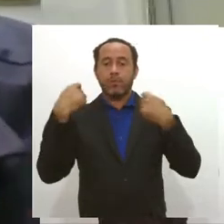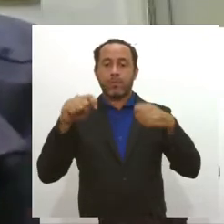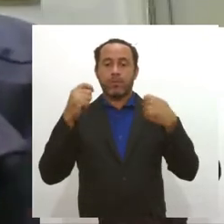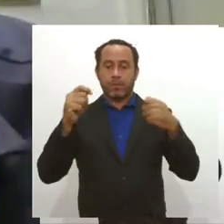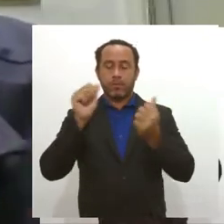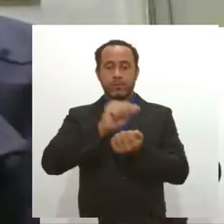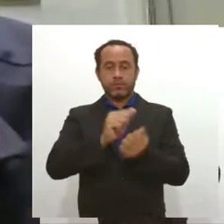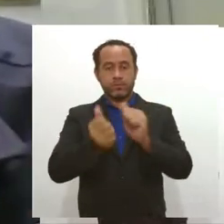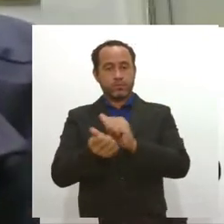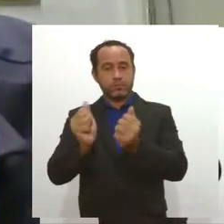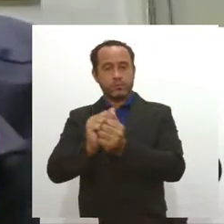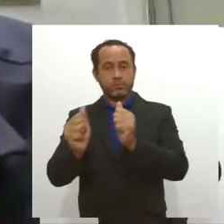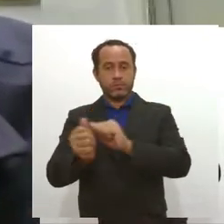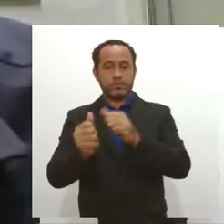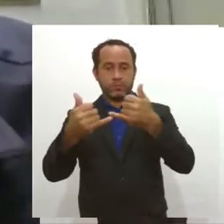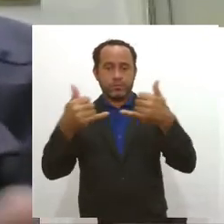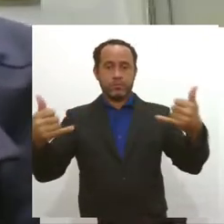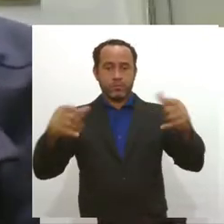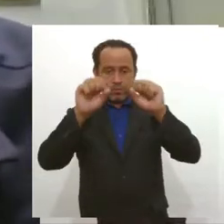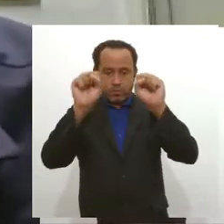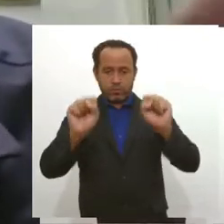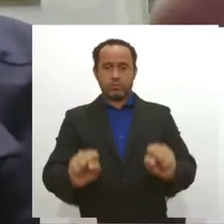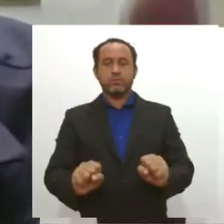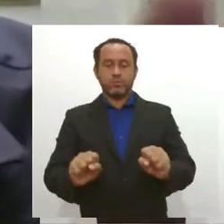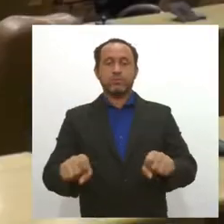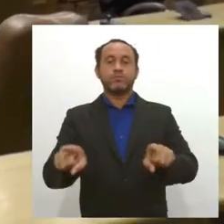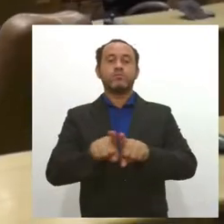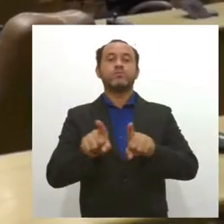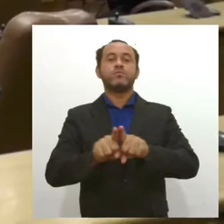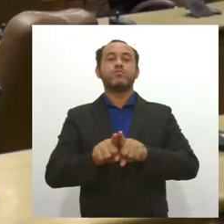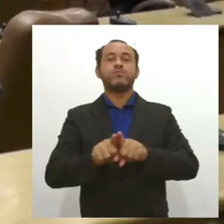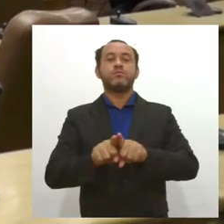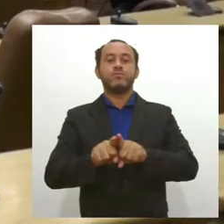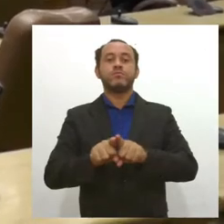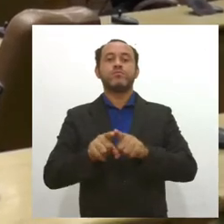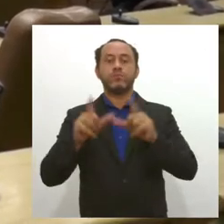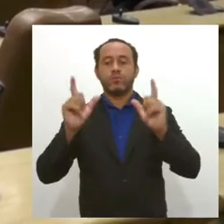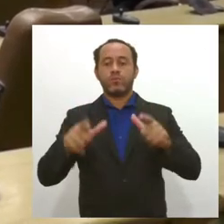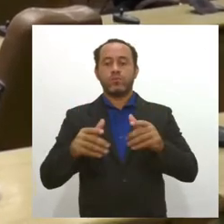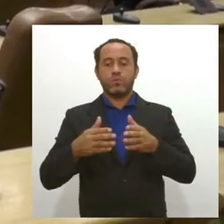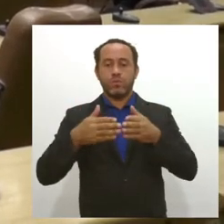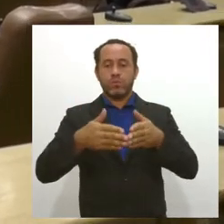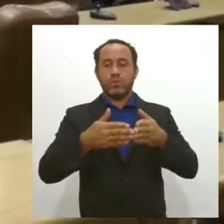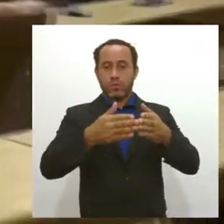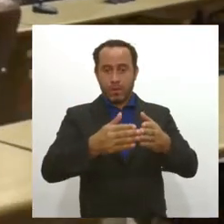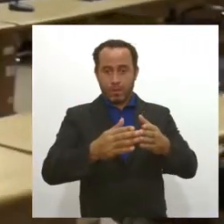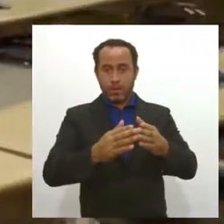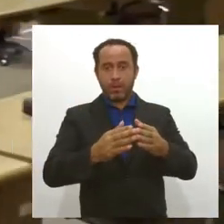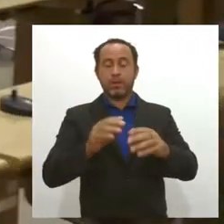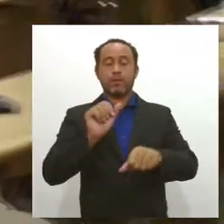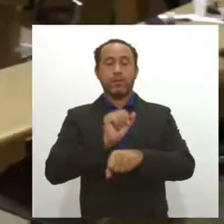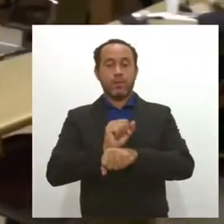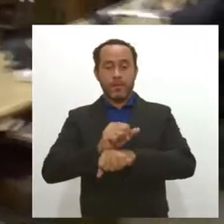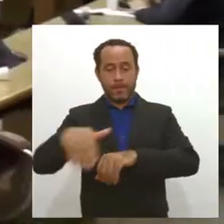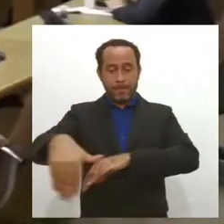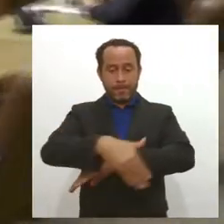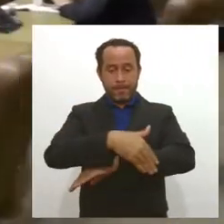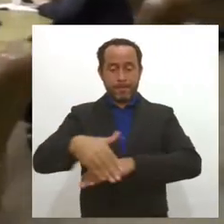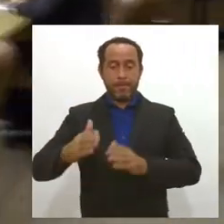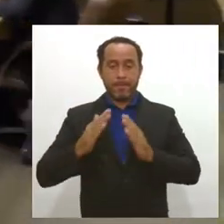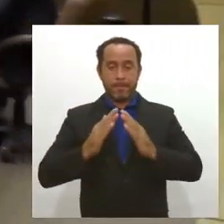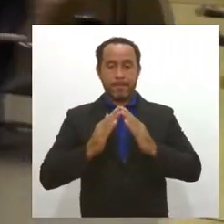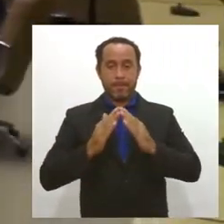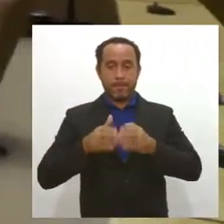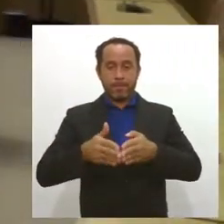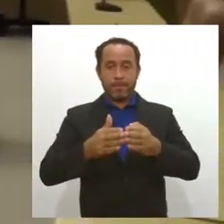adequação de toda a estrutura, e a revitalização do atracadouro, conhecido como catamarã, situado à margem do rio Vaza Barris,